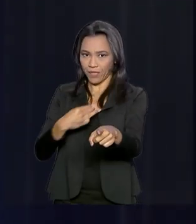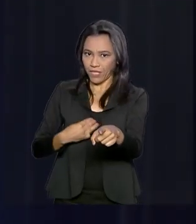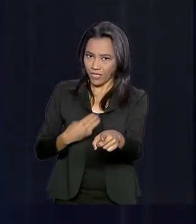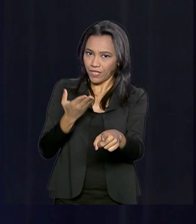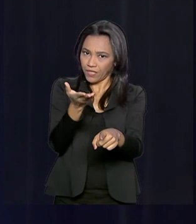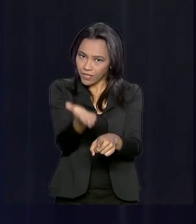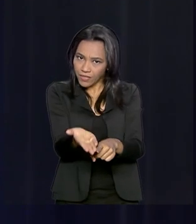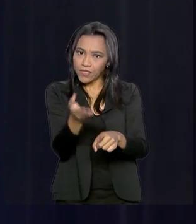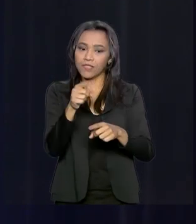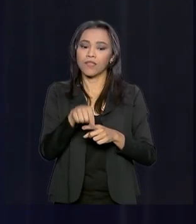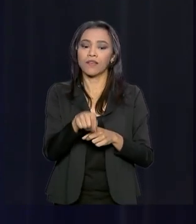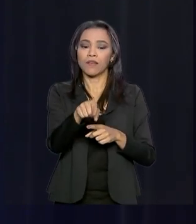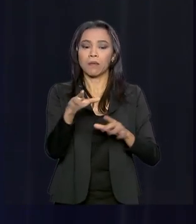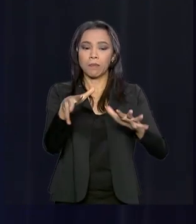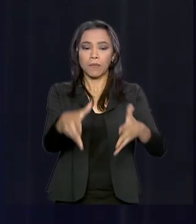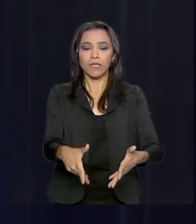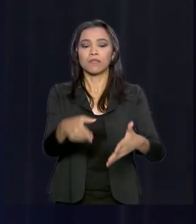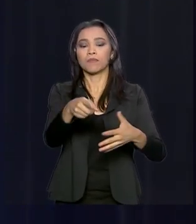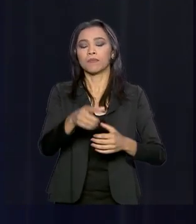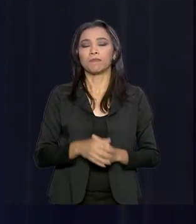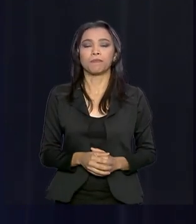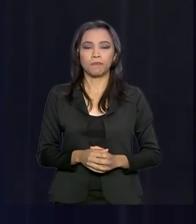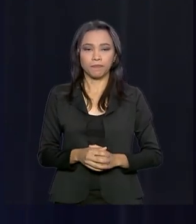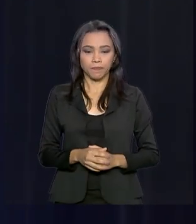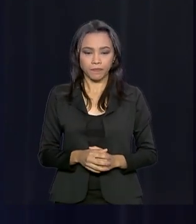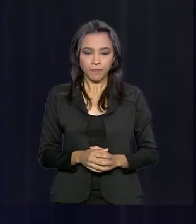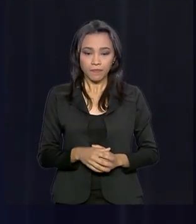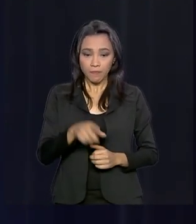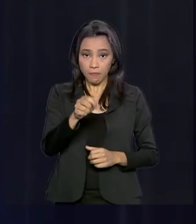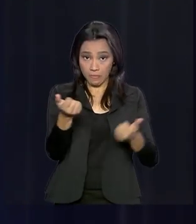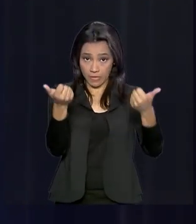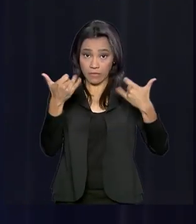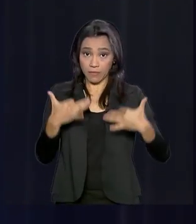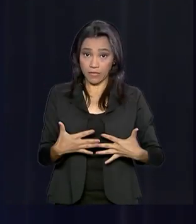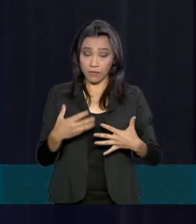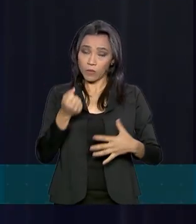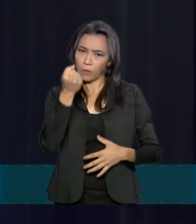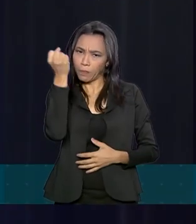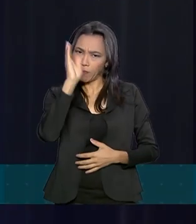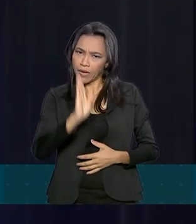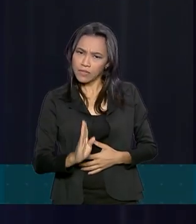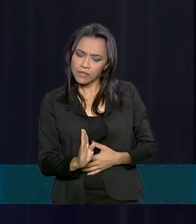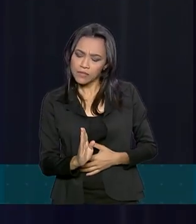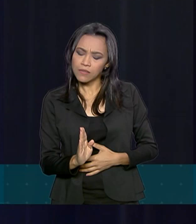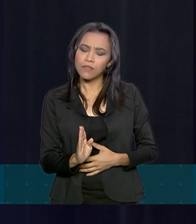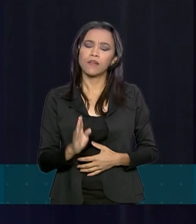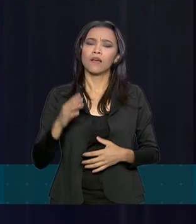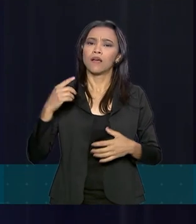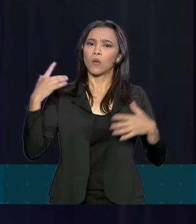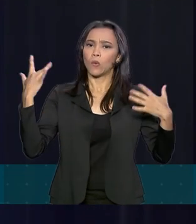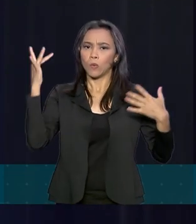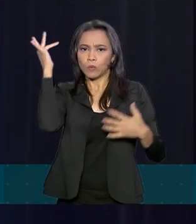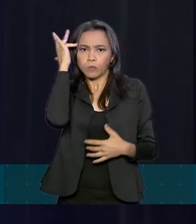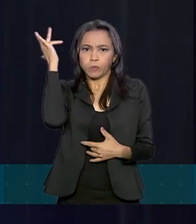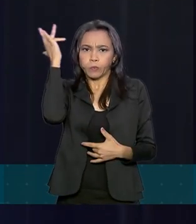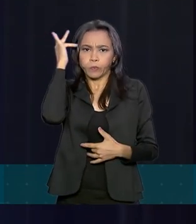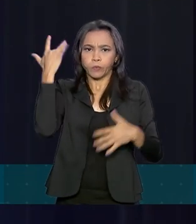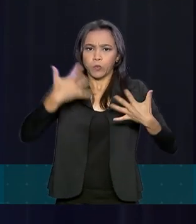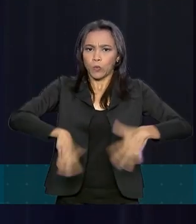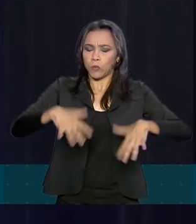Pecuária e Abastecimento, Tereza Cristina. O Brasil é uma grande potência